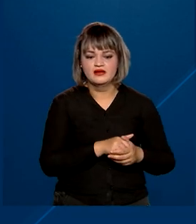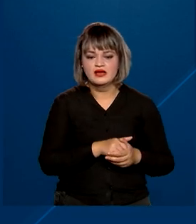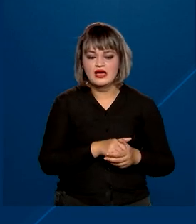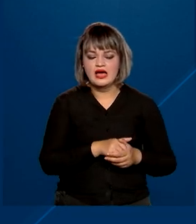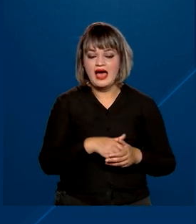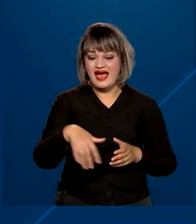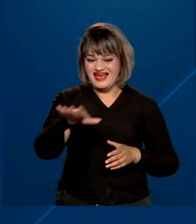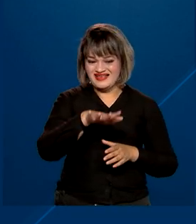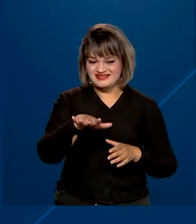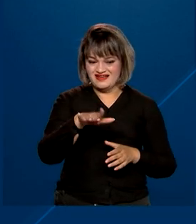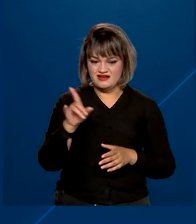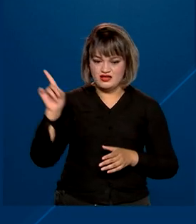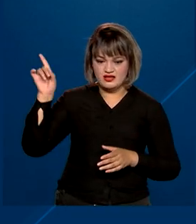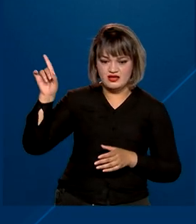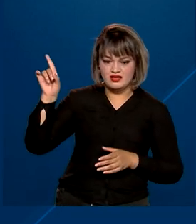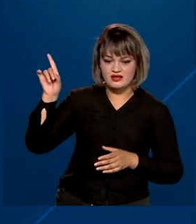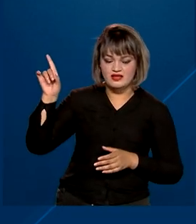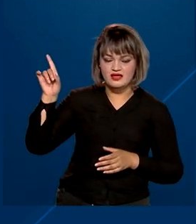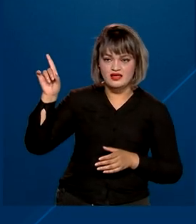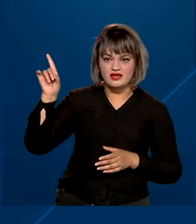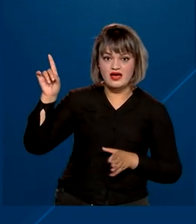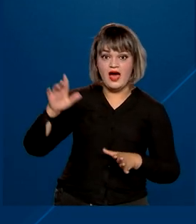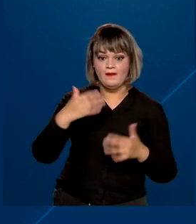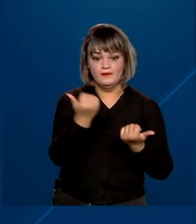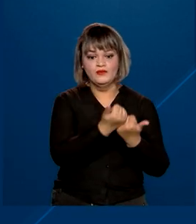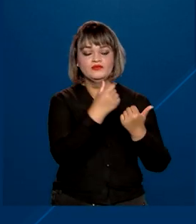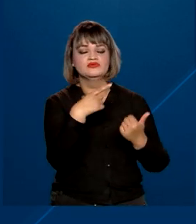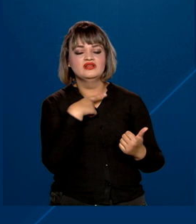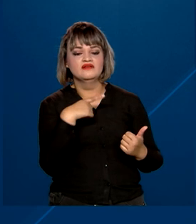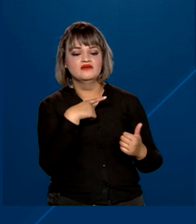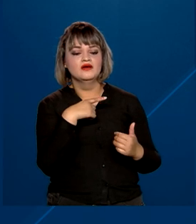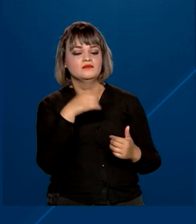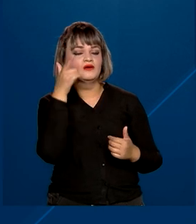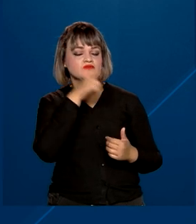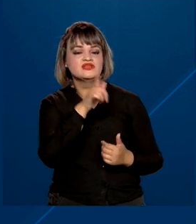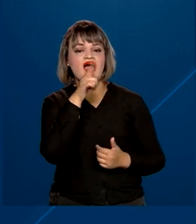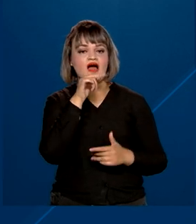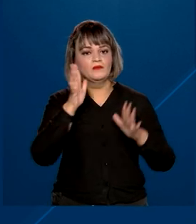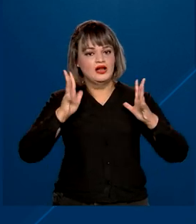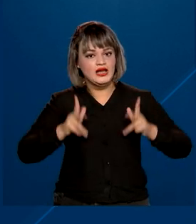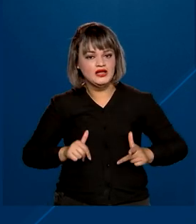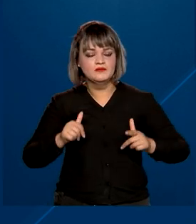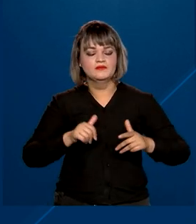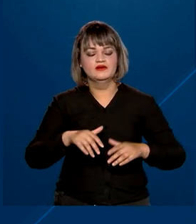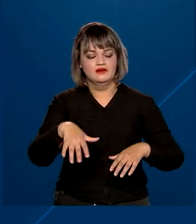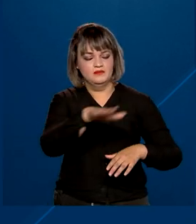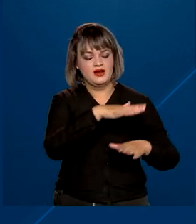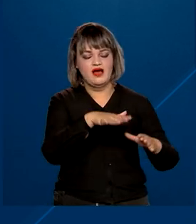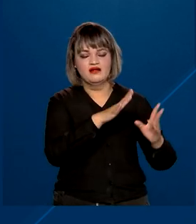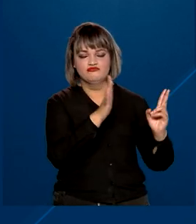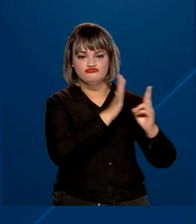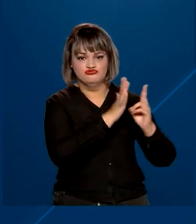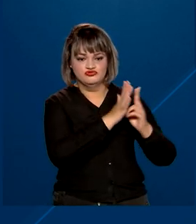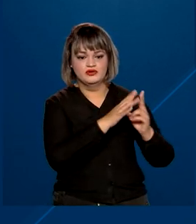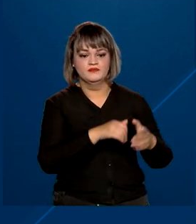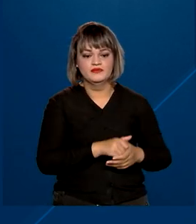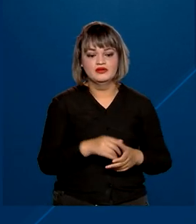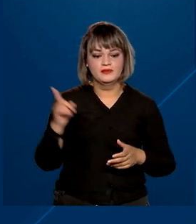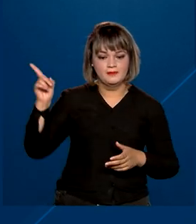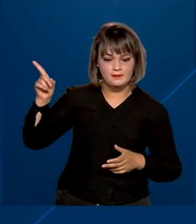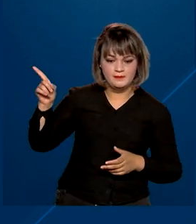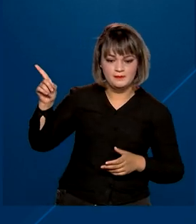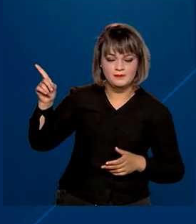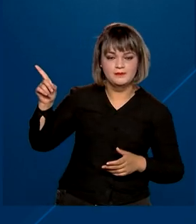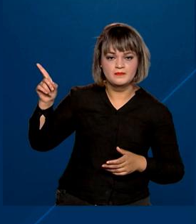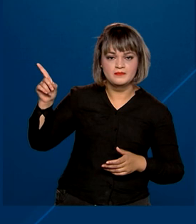abastecimento em 25 aldeias para levar acesso à água potável aos indígenas. E entregues 14